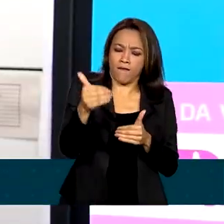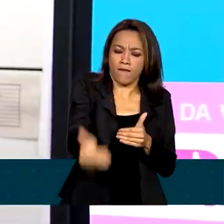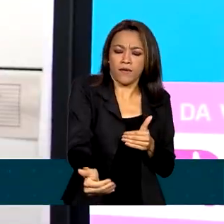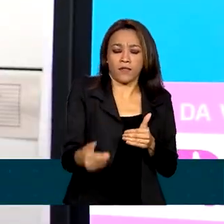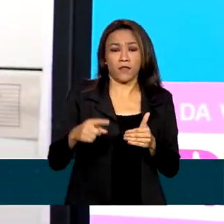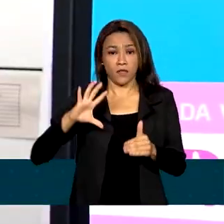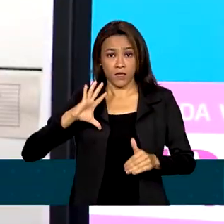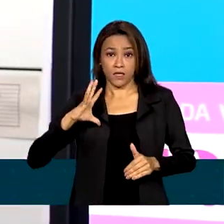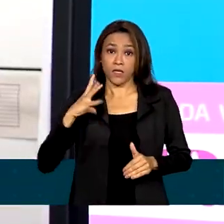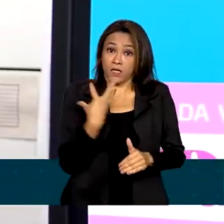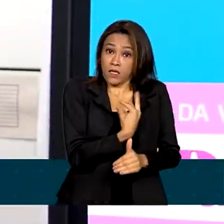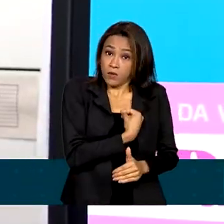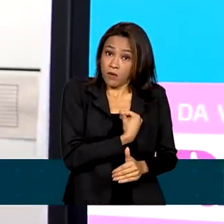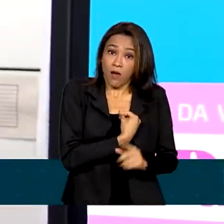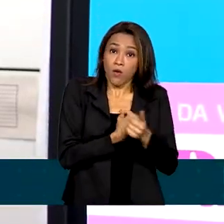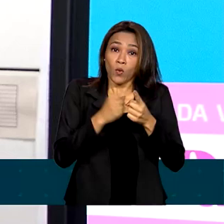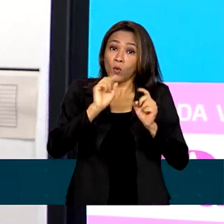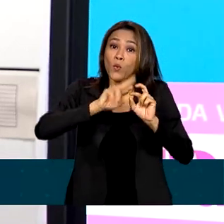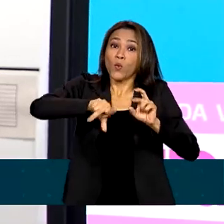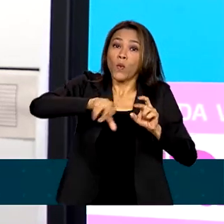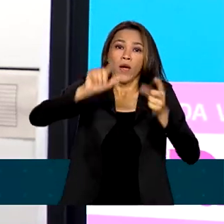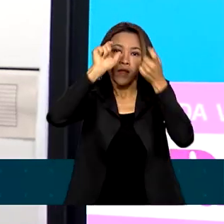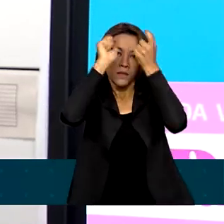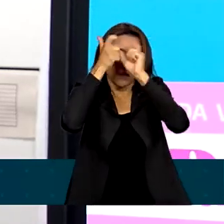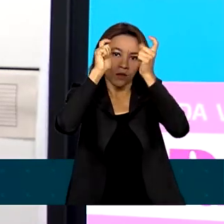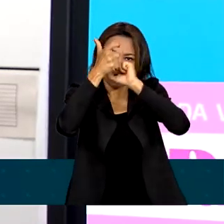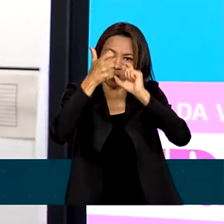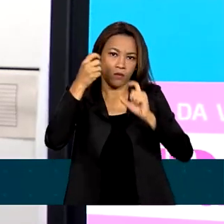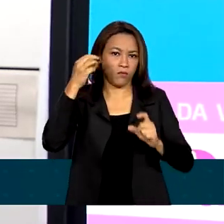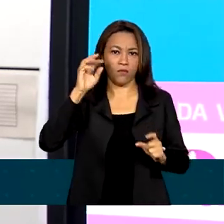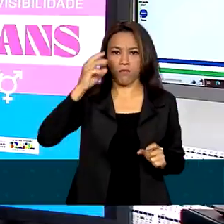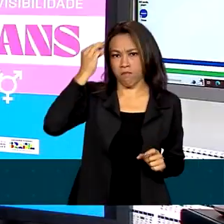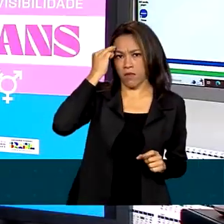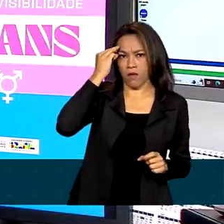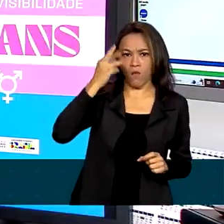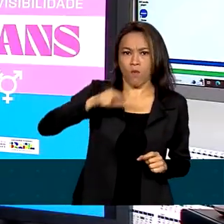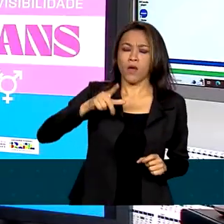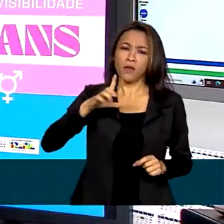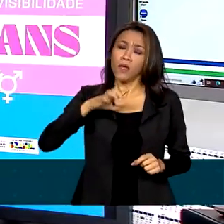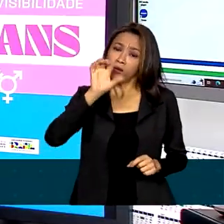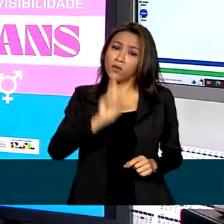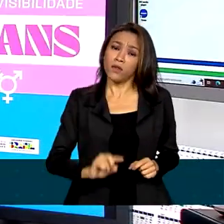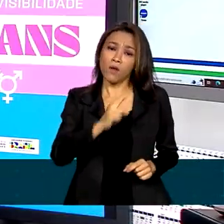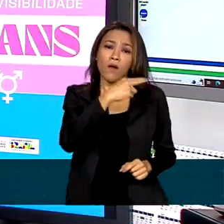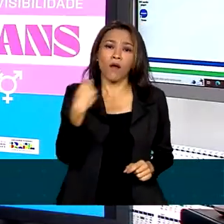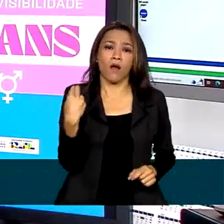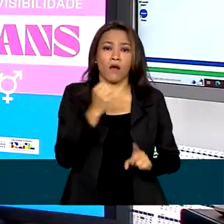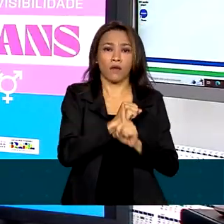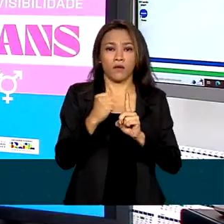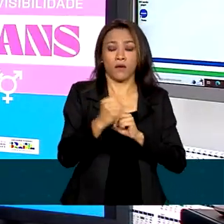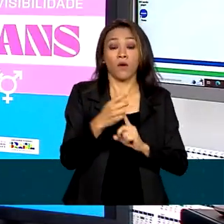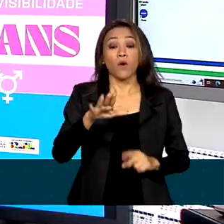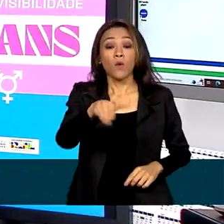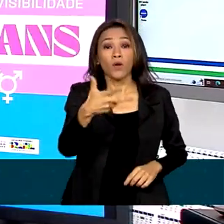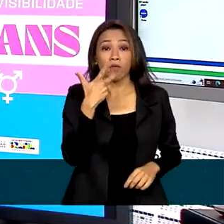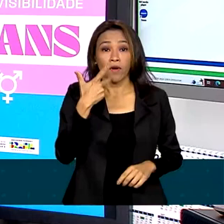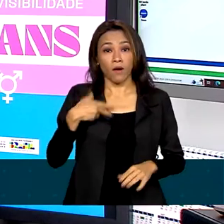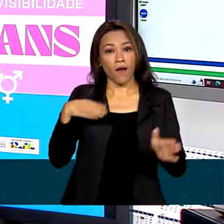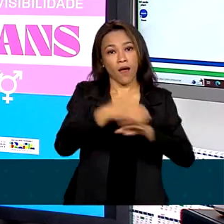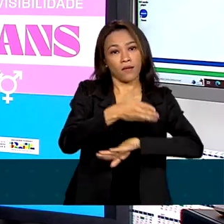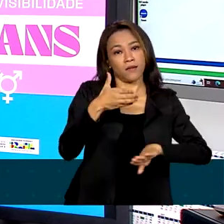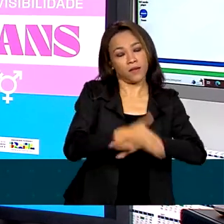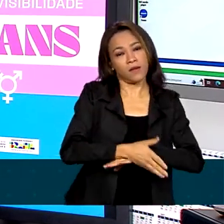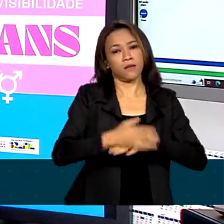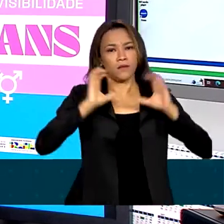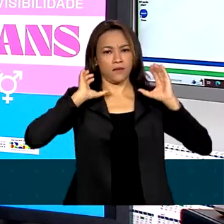não se enquadra em transtorno mental e o direito ao nome social. Quando eu falo de acesso à cidadania e à garantia de